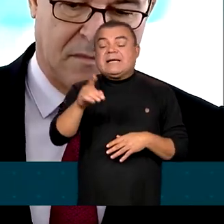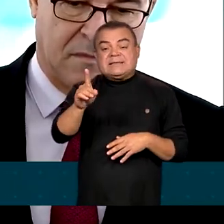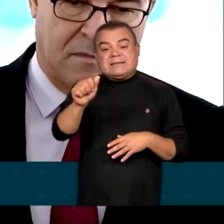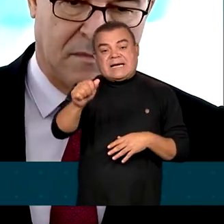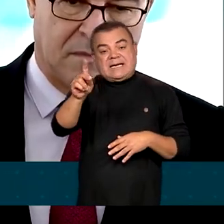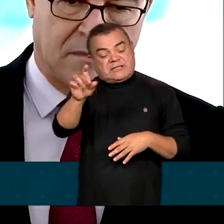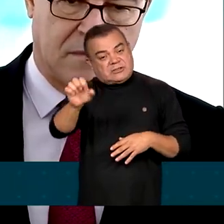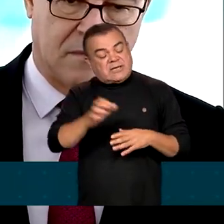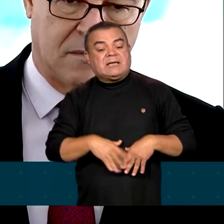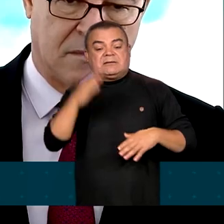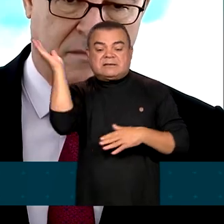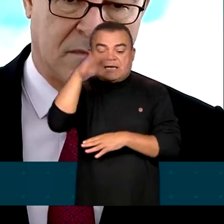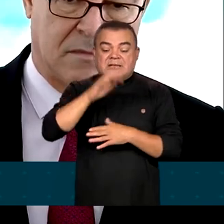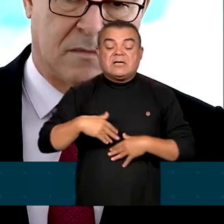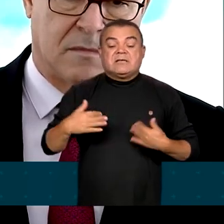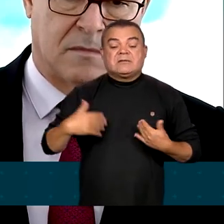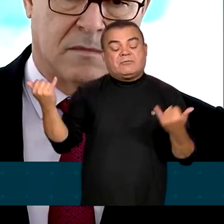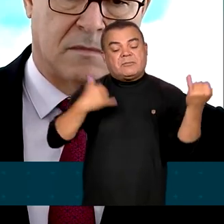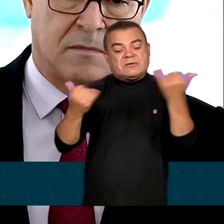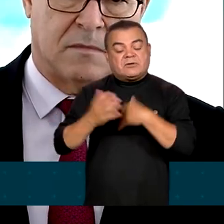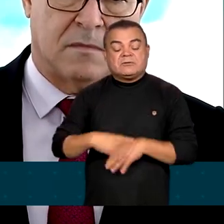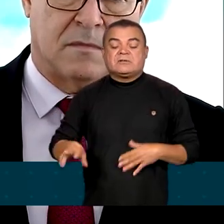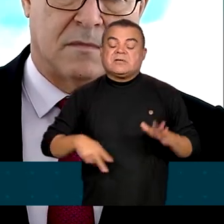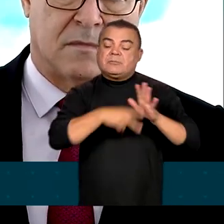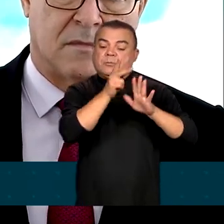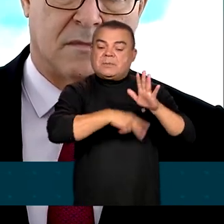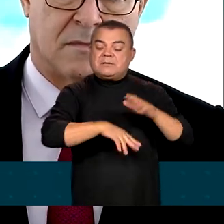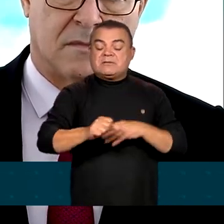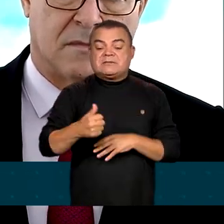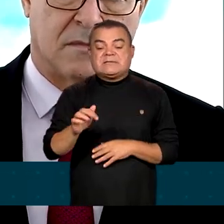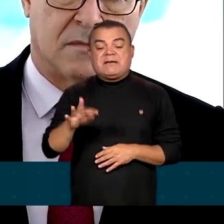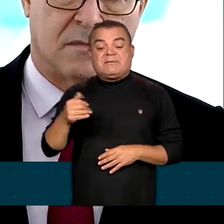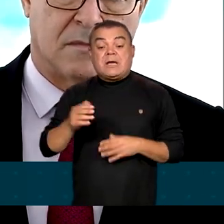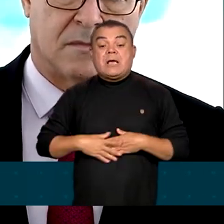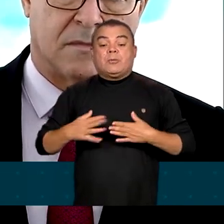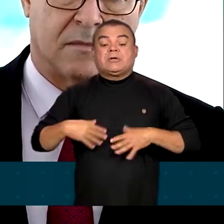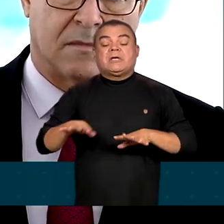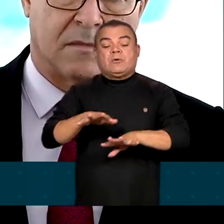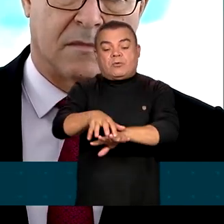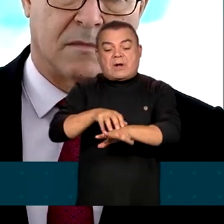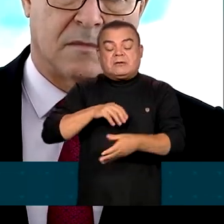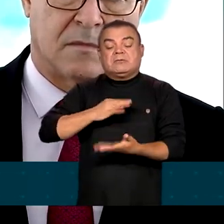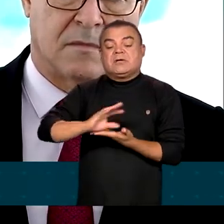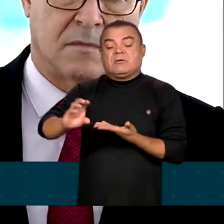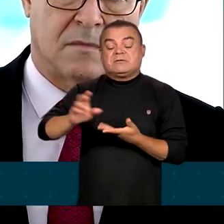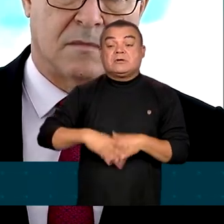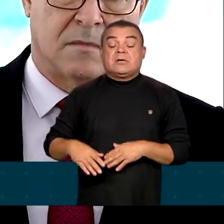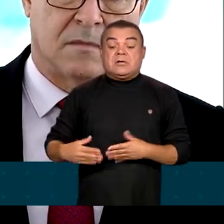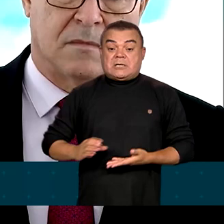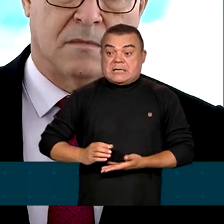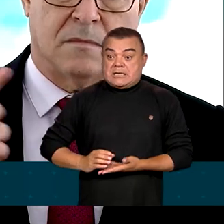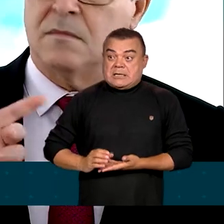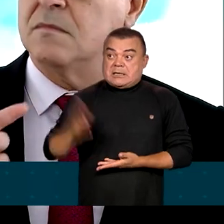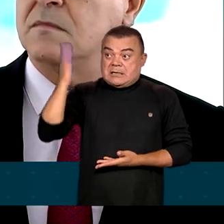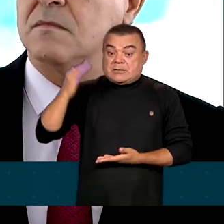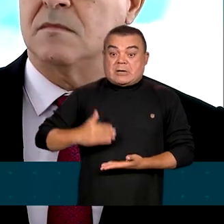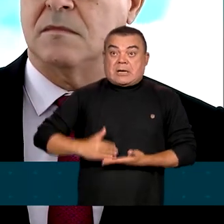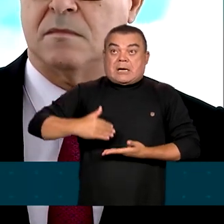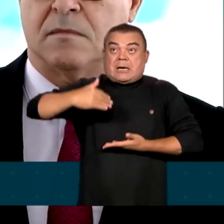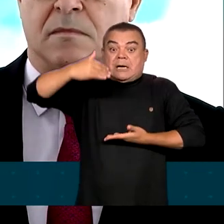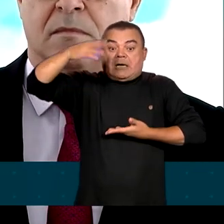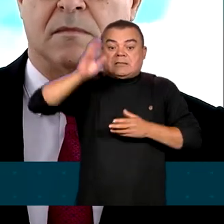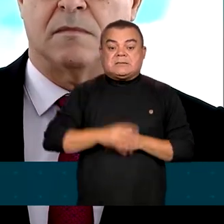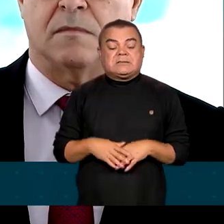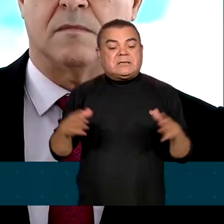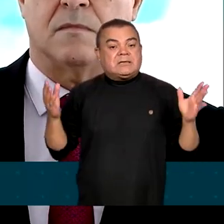de algumas inovações que nós queremos no plano safra. porque o agronegócio no Brasil cresce a ritmo chinês, é